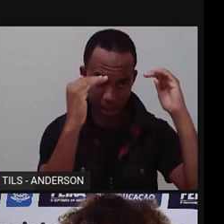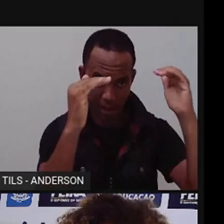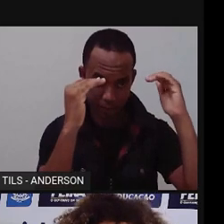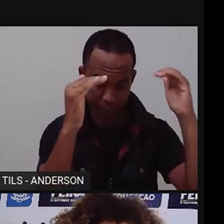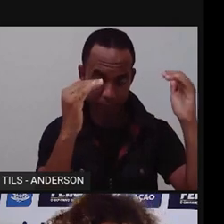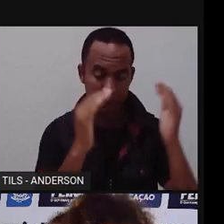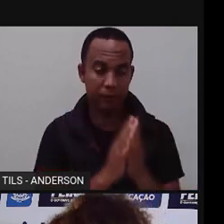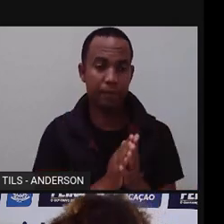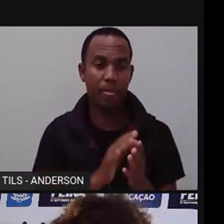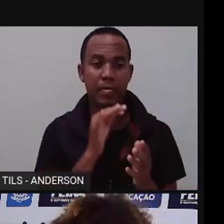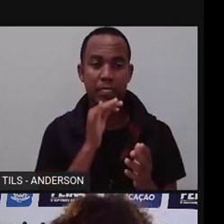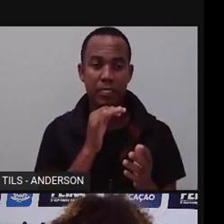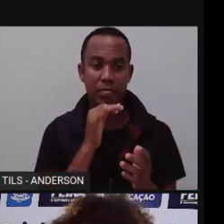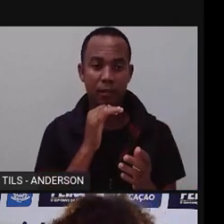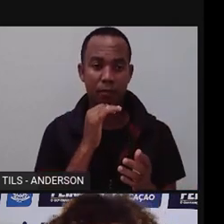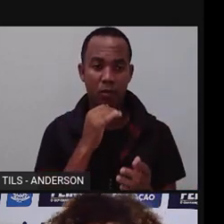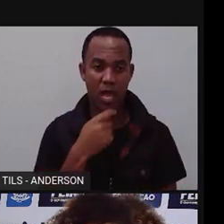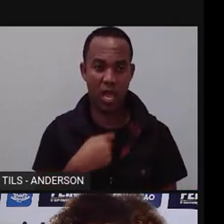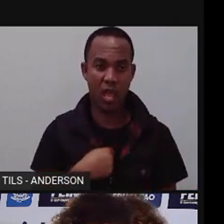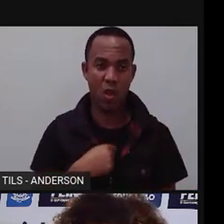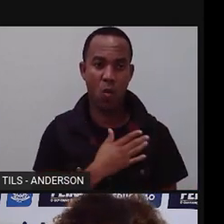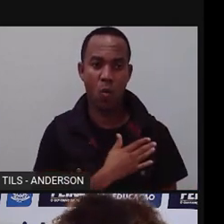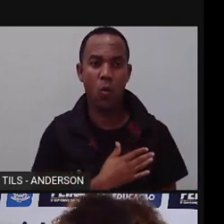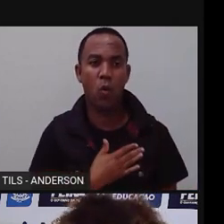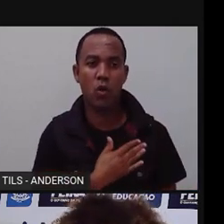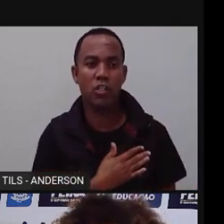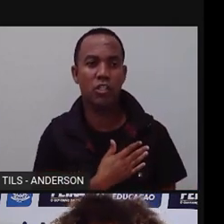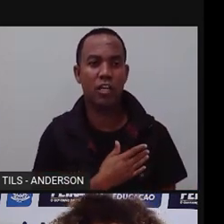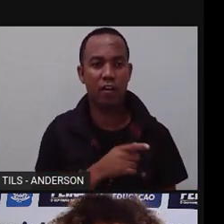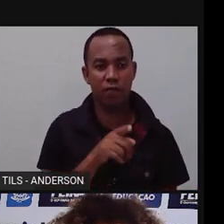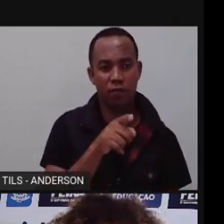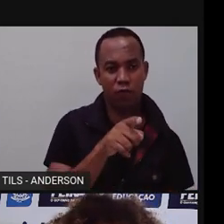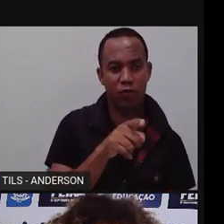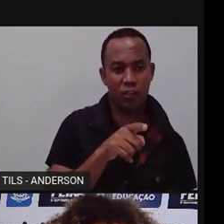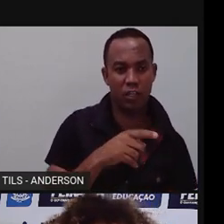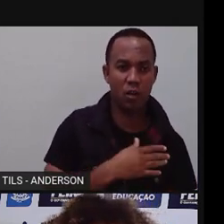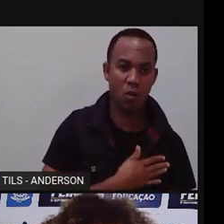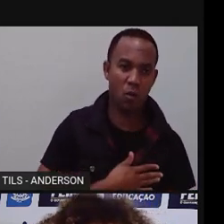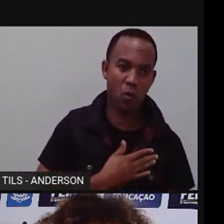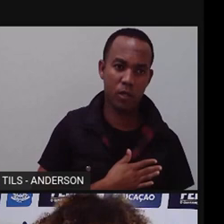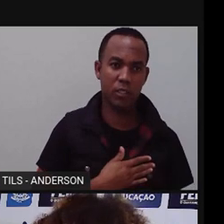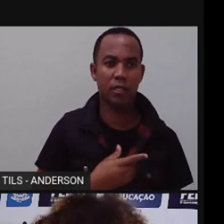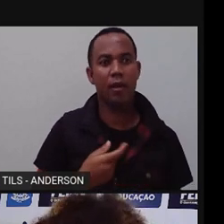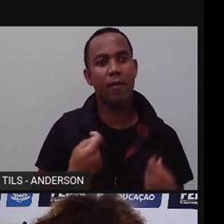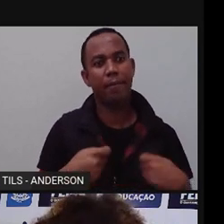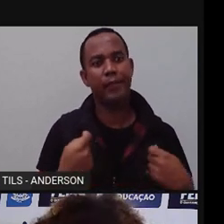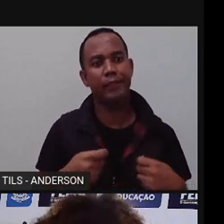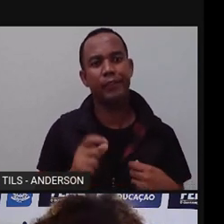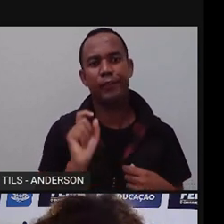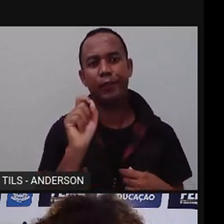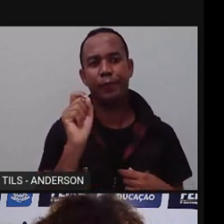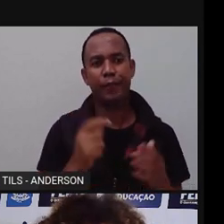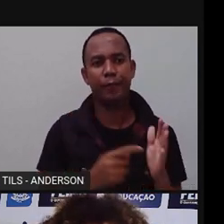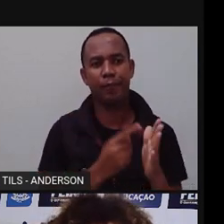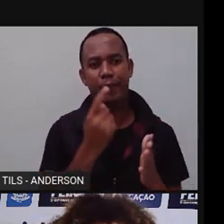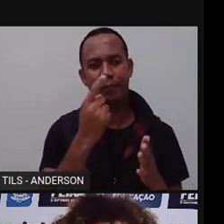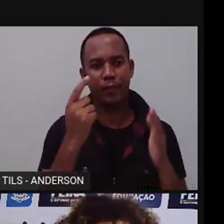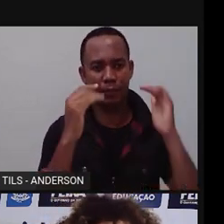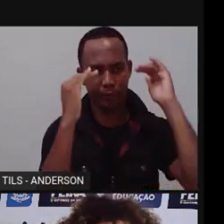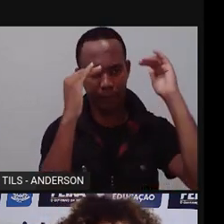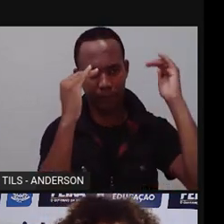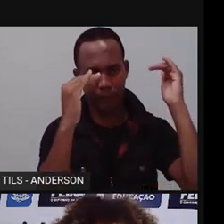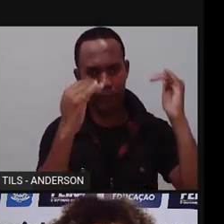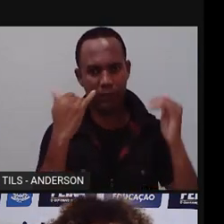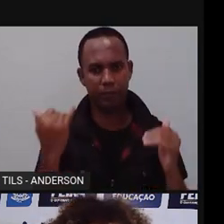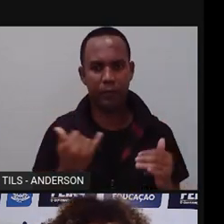gostar, porque ninguém é obrigado a gostar de tudo, a gente pode não concordar, mas gente precisa respeitar, tá? Então vamos